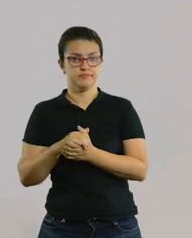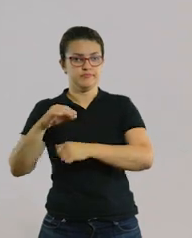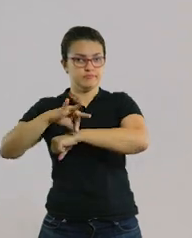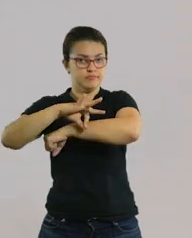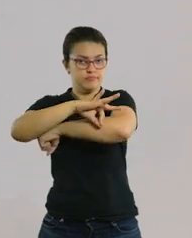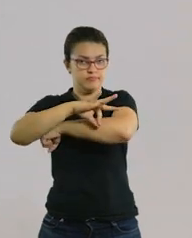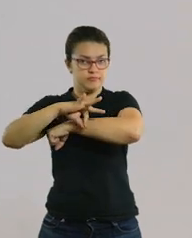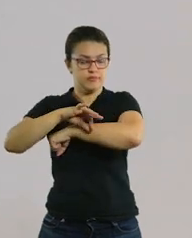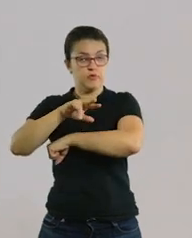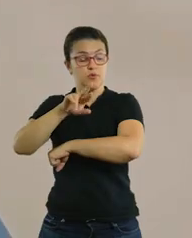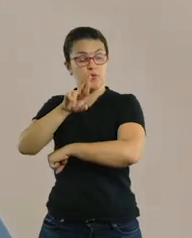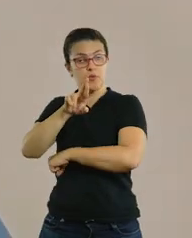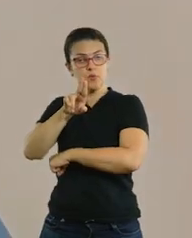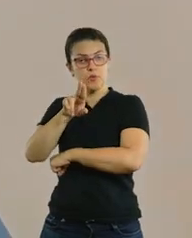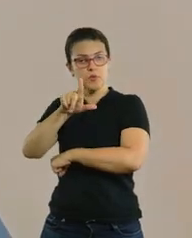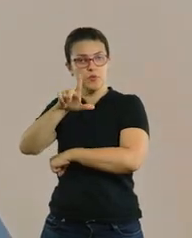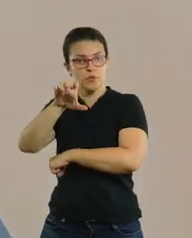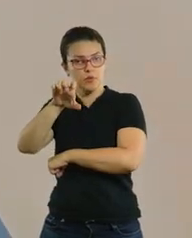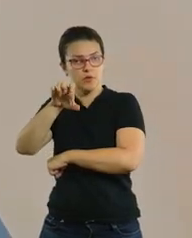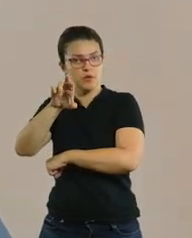Roller, que é a régua.